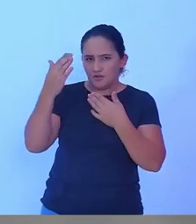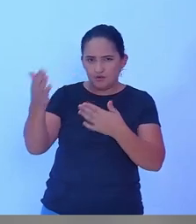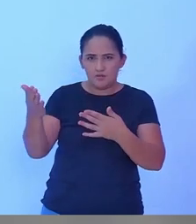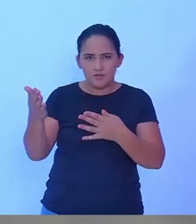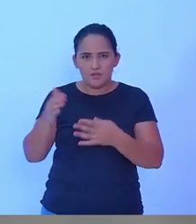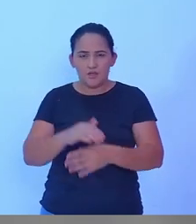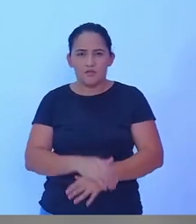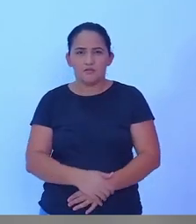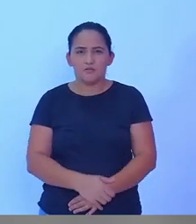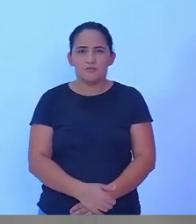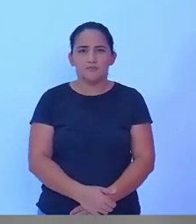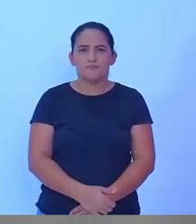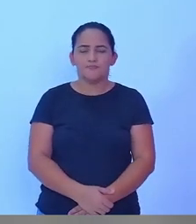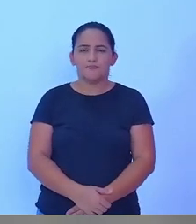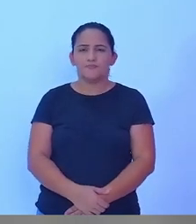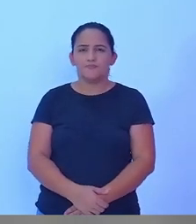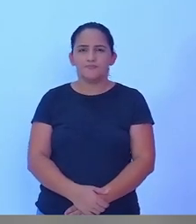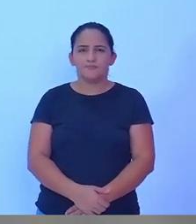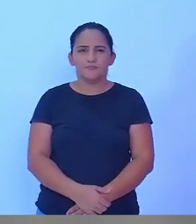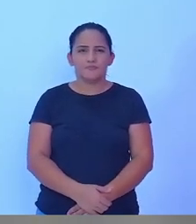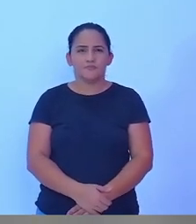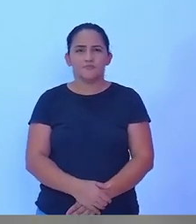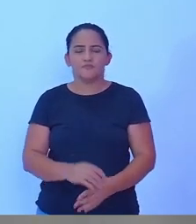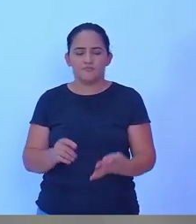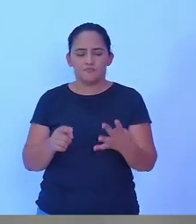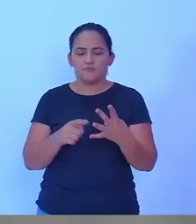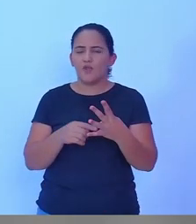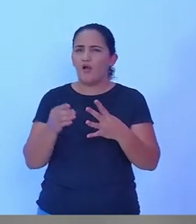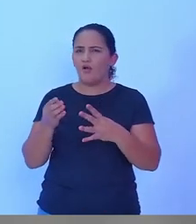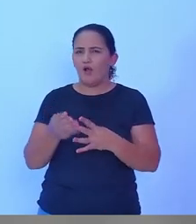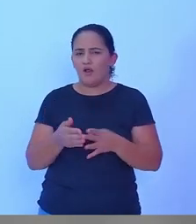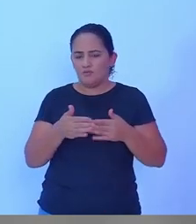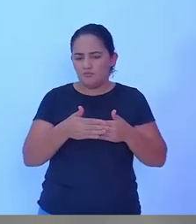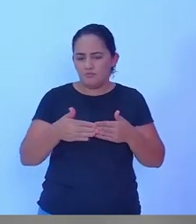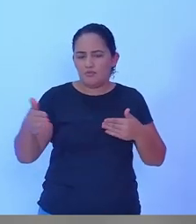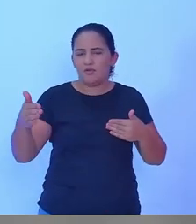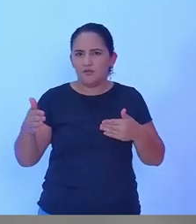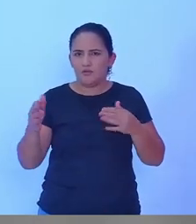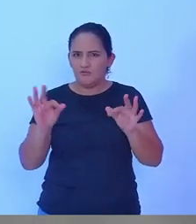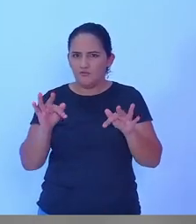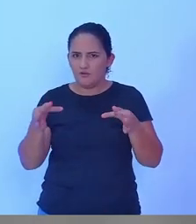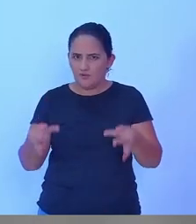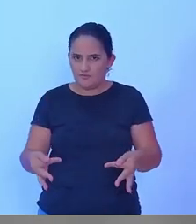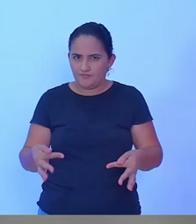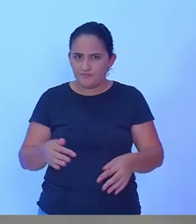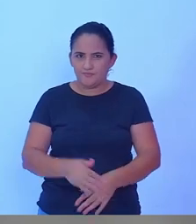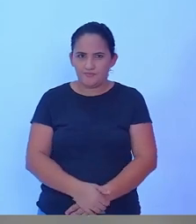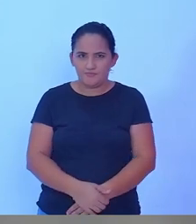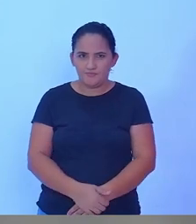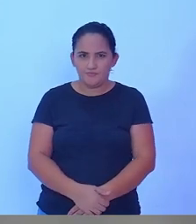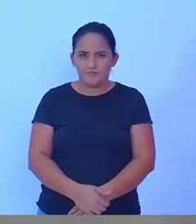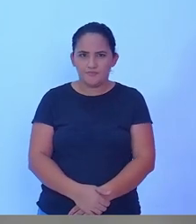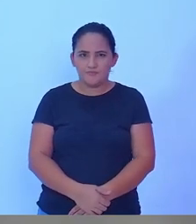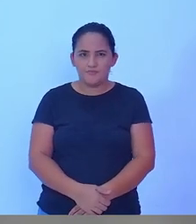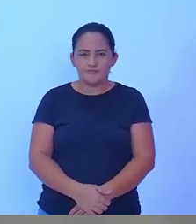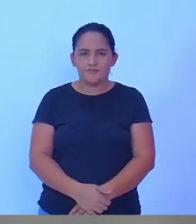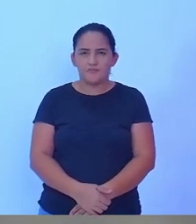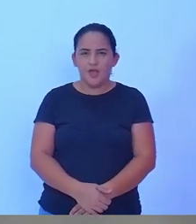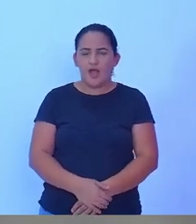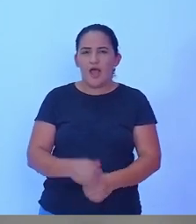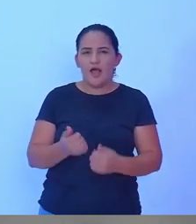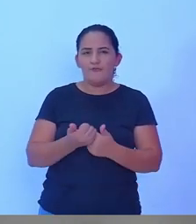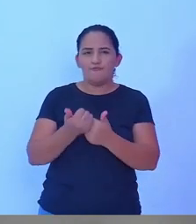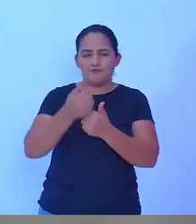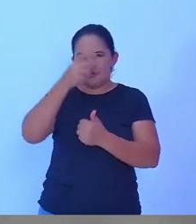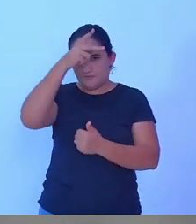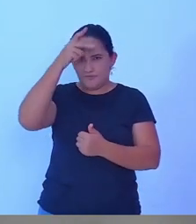encerramos o quarto bloco de nosso primeiro debate entre os candidatos a vice-prefeito aqui Rony de Moura